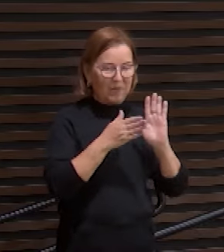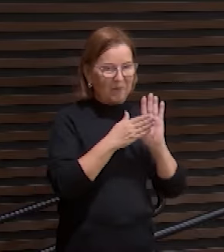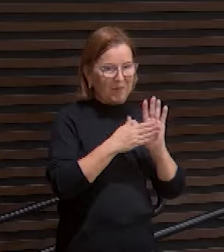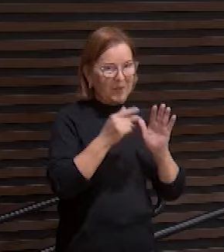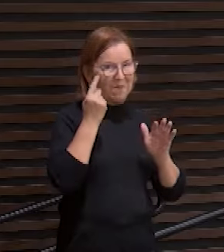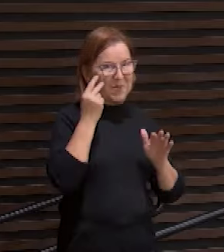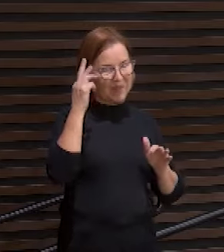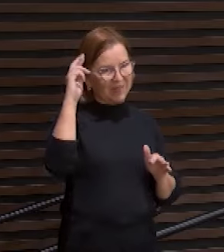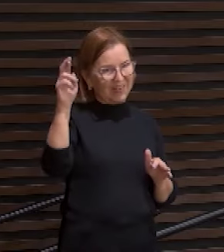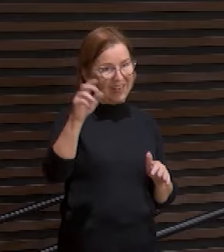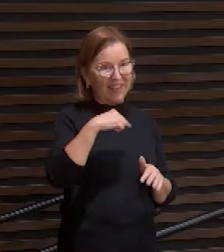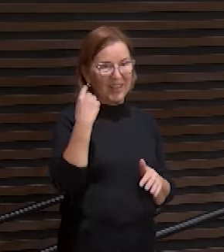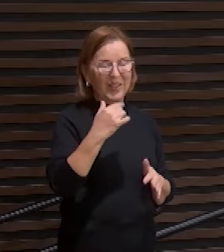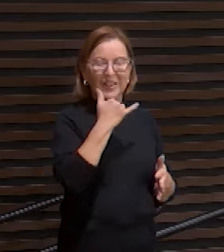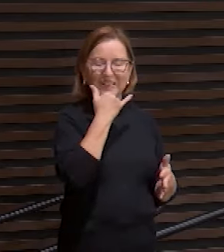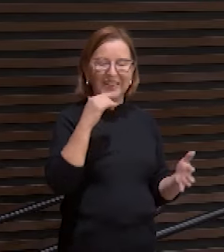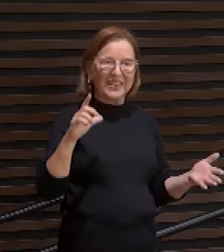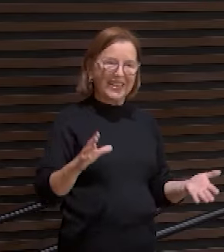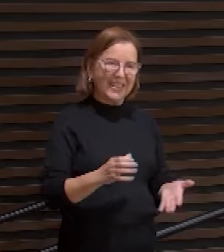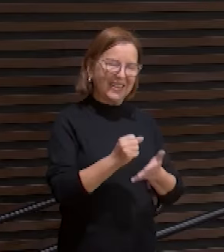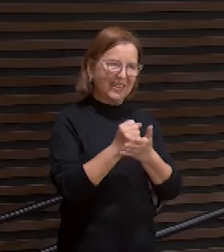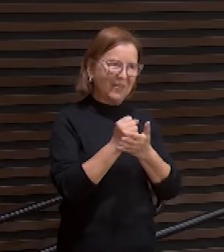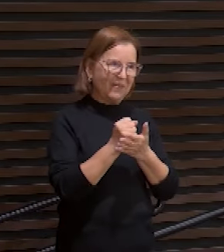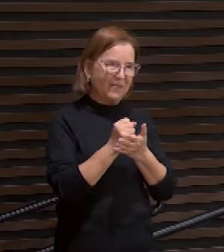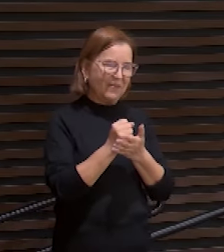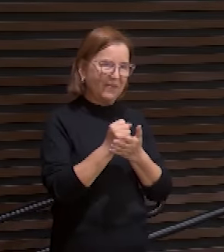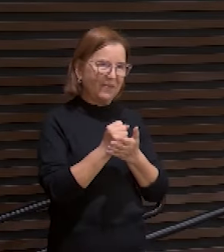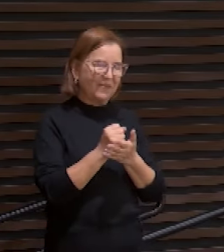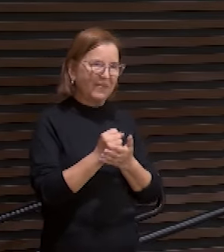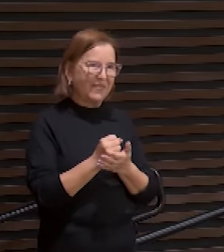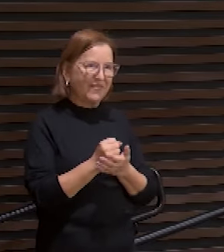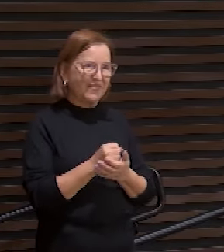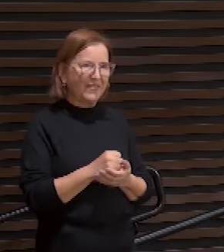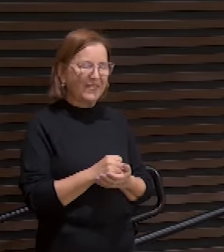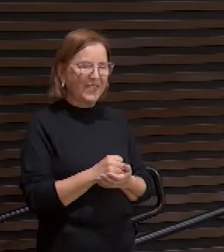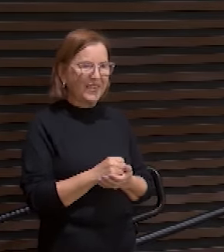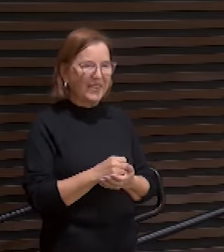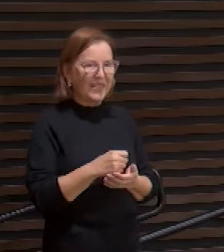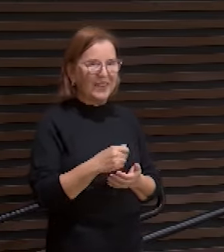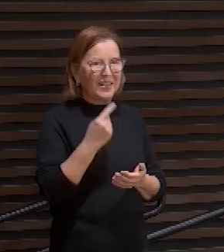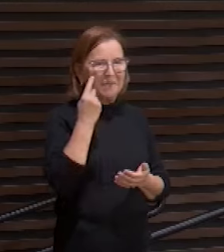redimidos com ele para o casamento as bodas eternas no céu